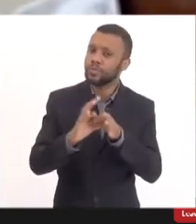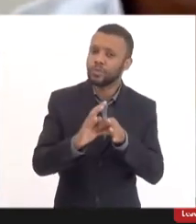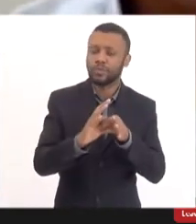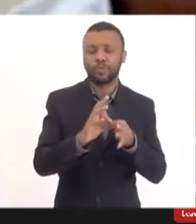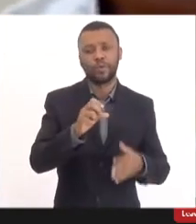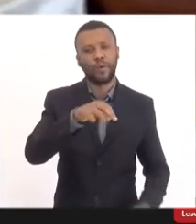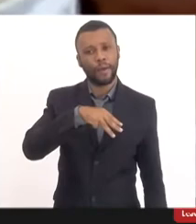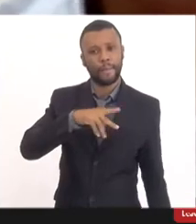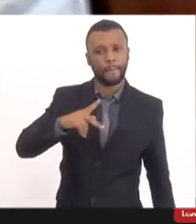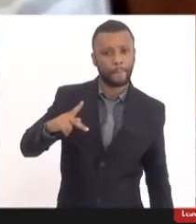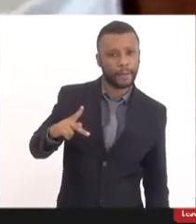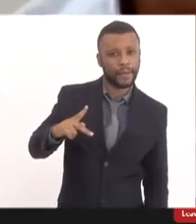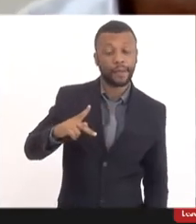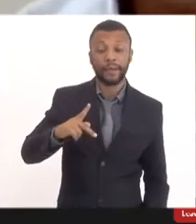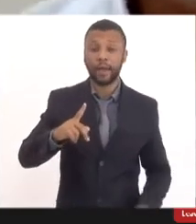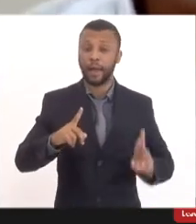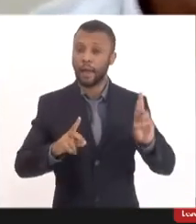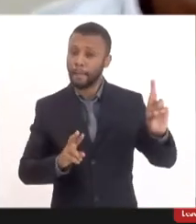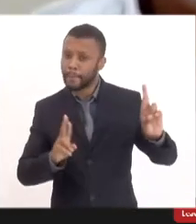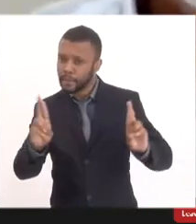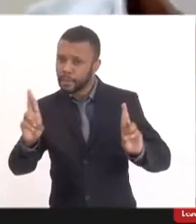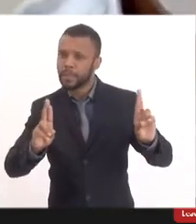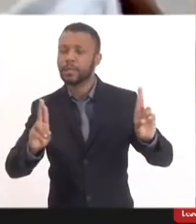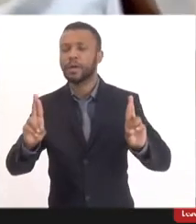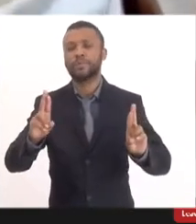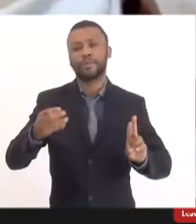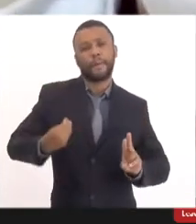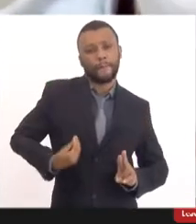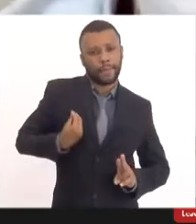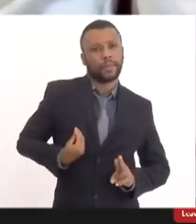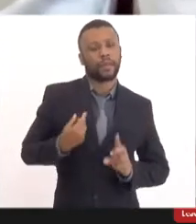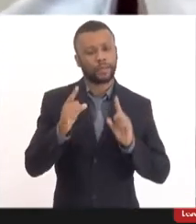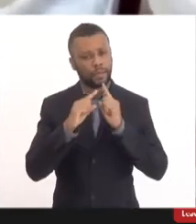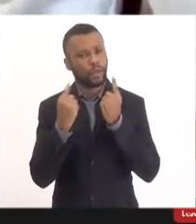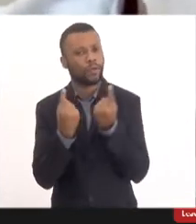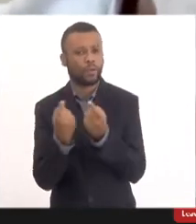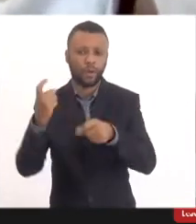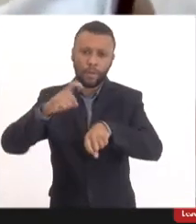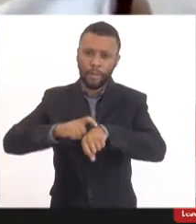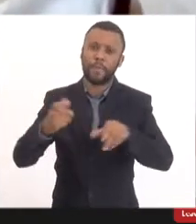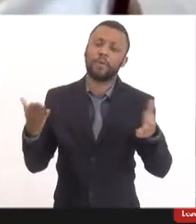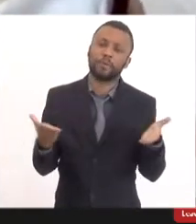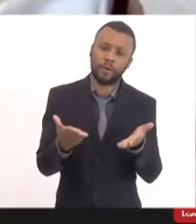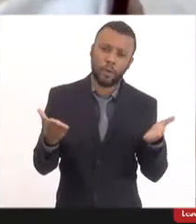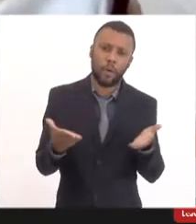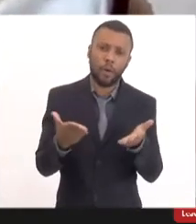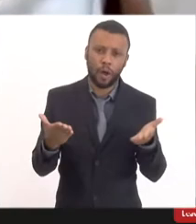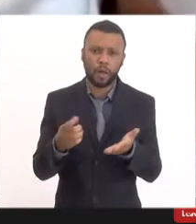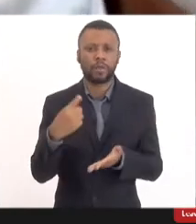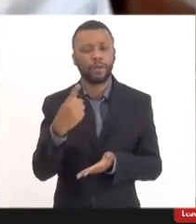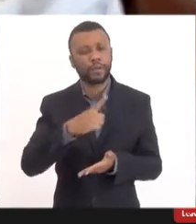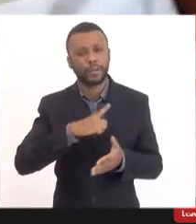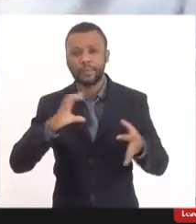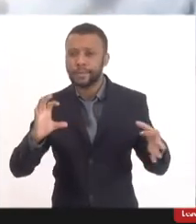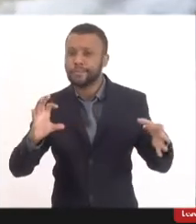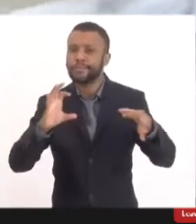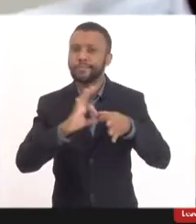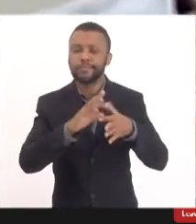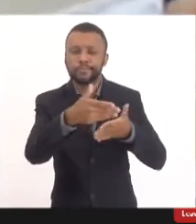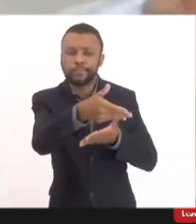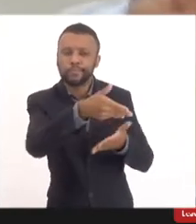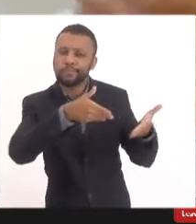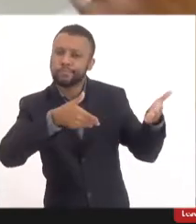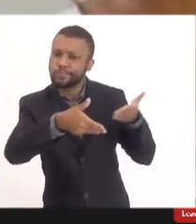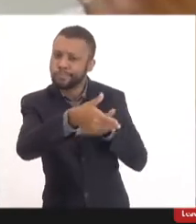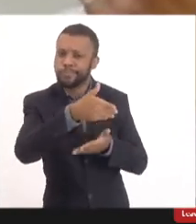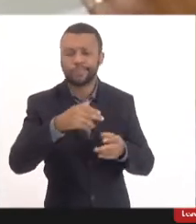presentes, a Thaís e outros. Aí a gente está sempre tentando manter uma interlocução com relação a